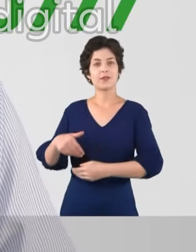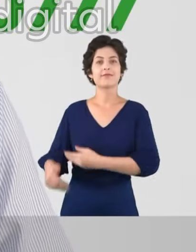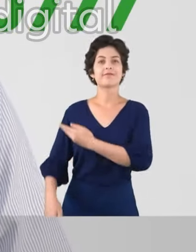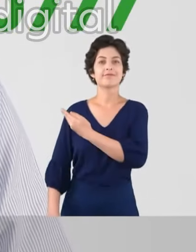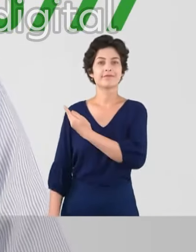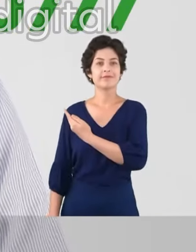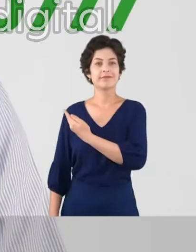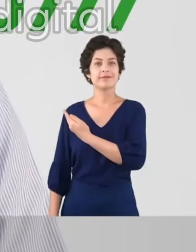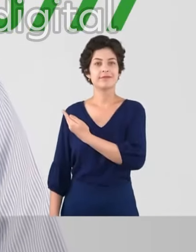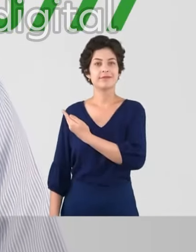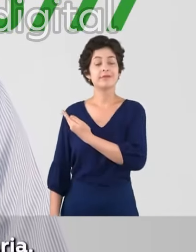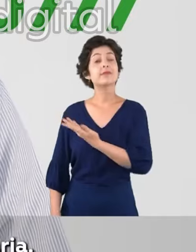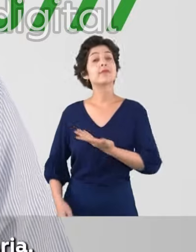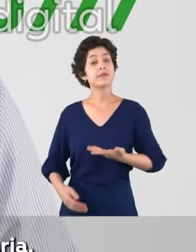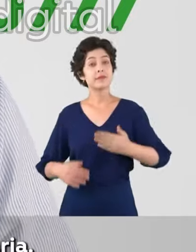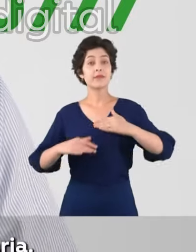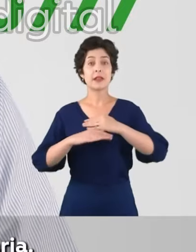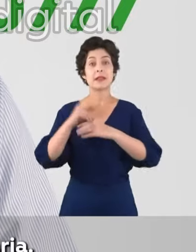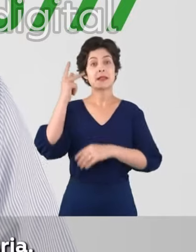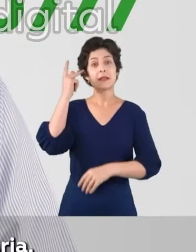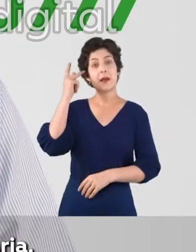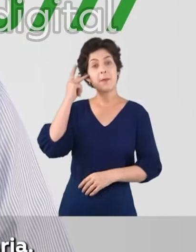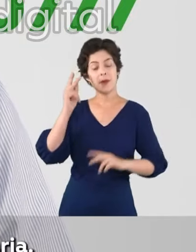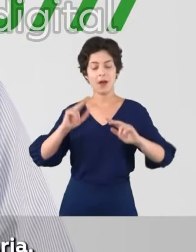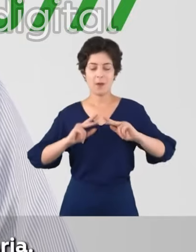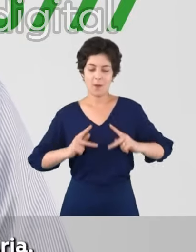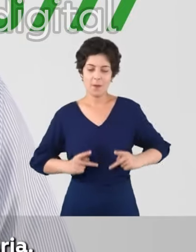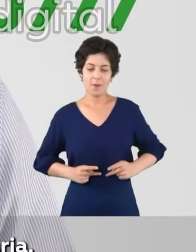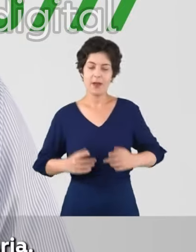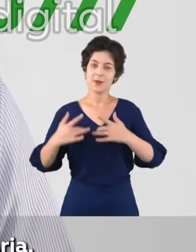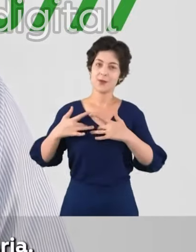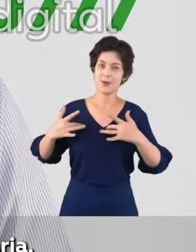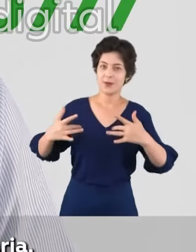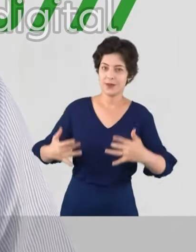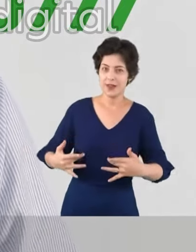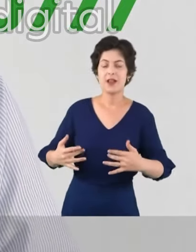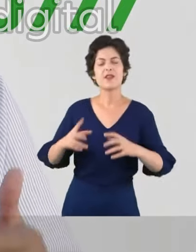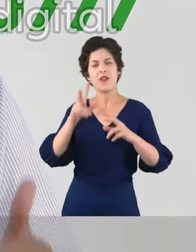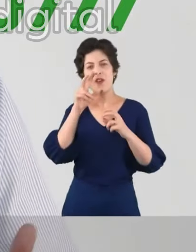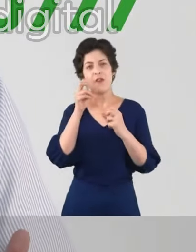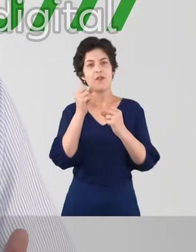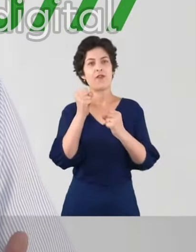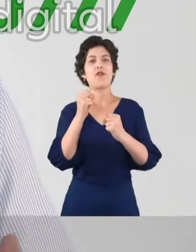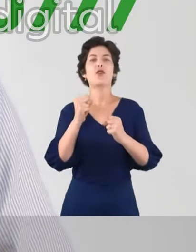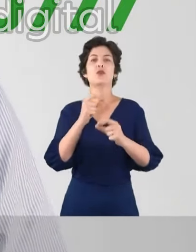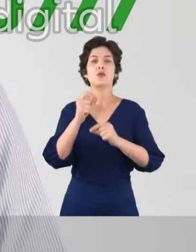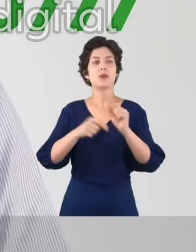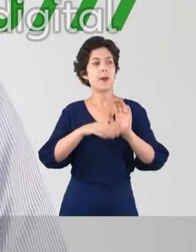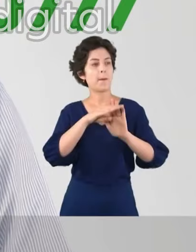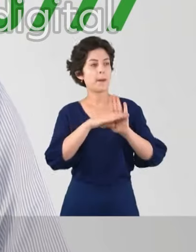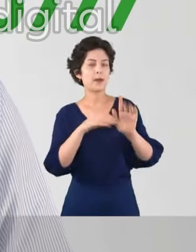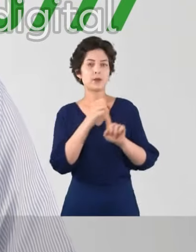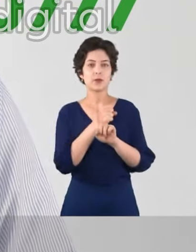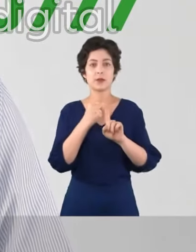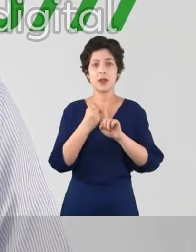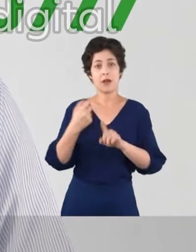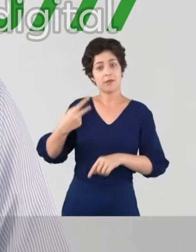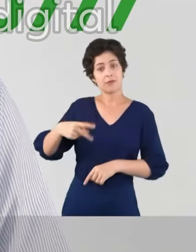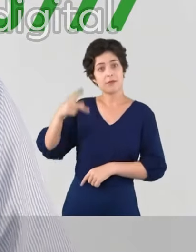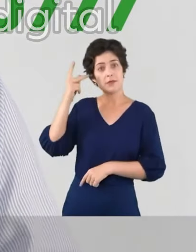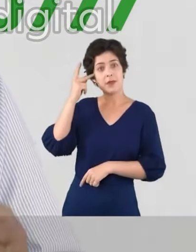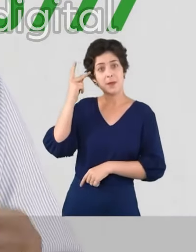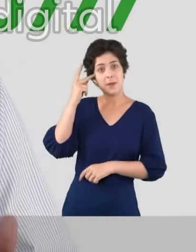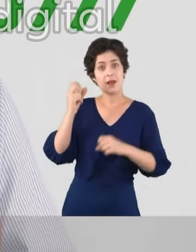7777 por uma São Paulo mais humana e solidária. Pelo fortalecimento dos programas sociais do